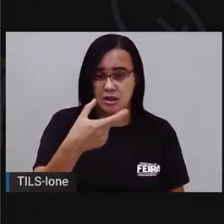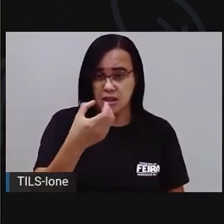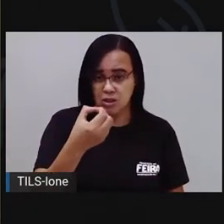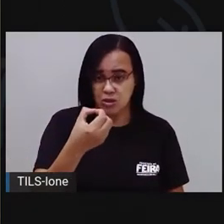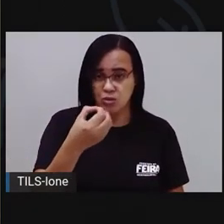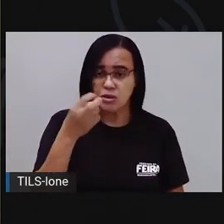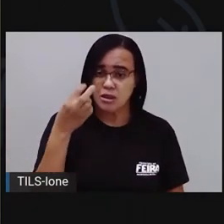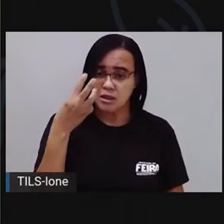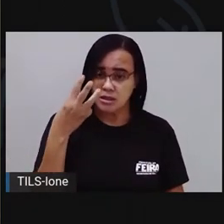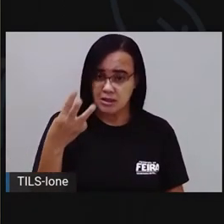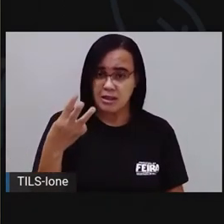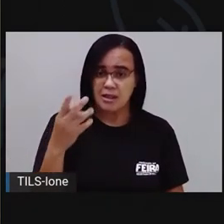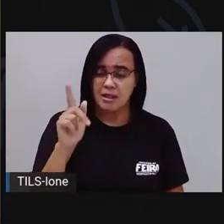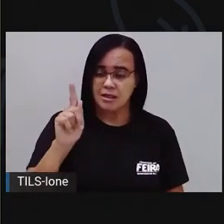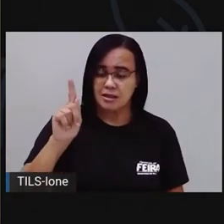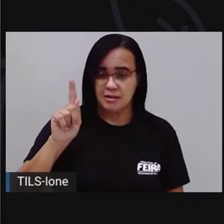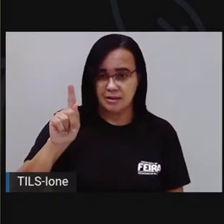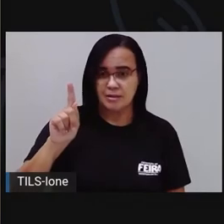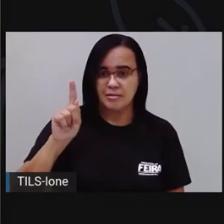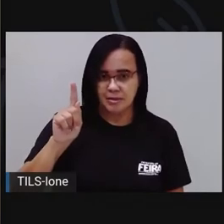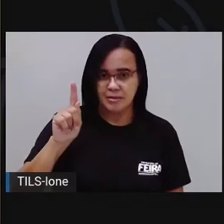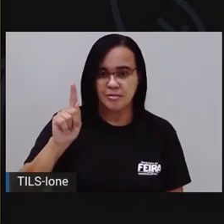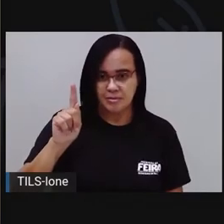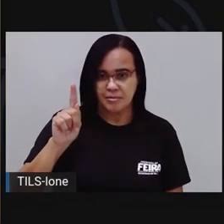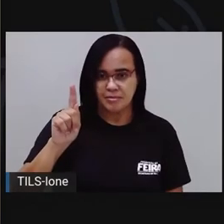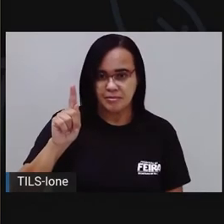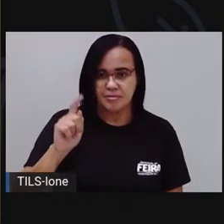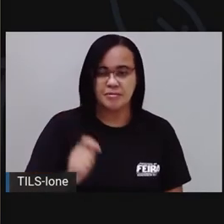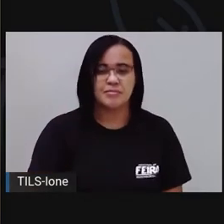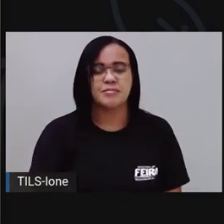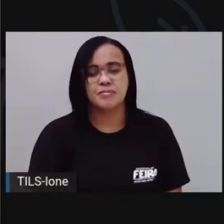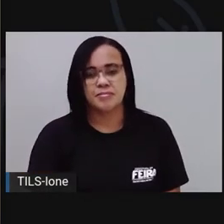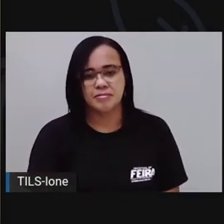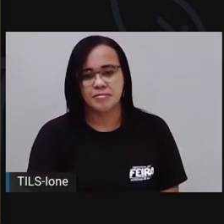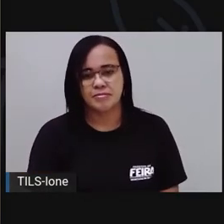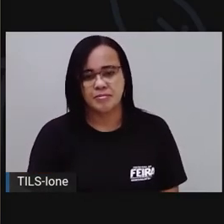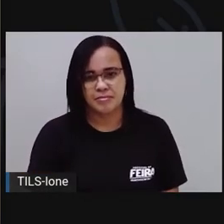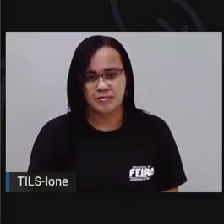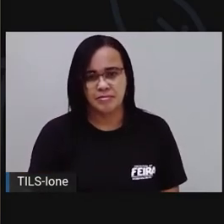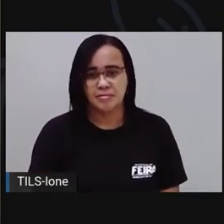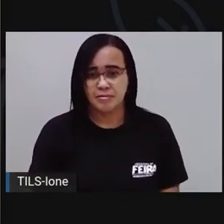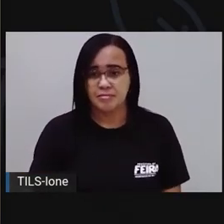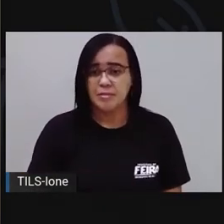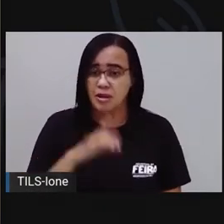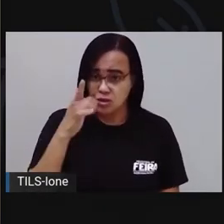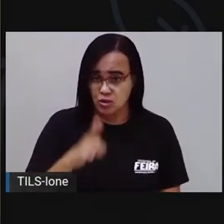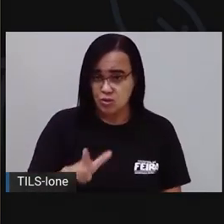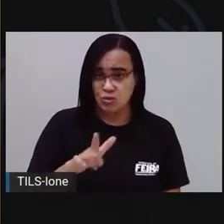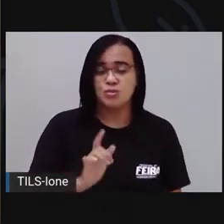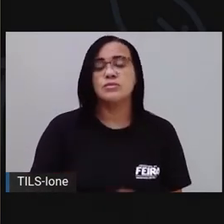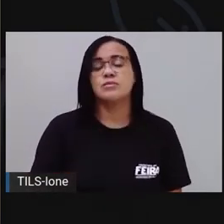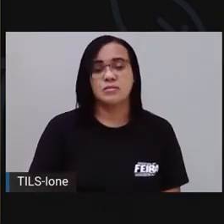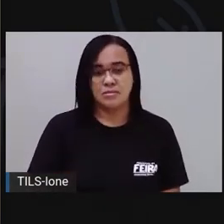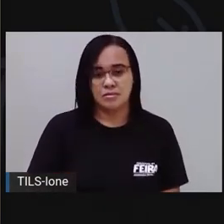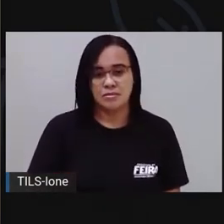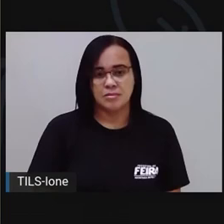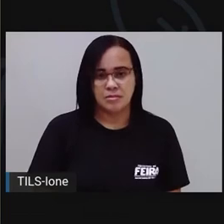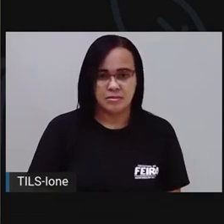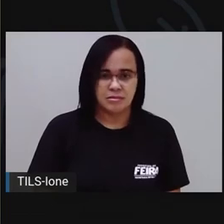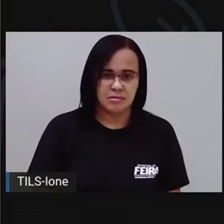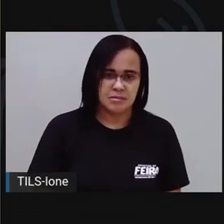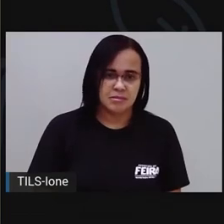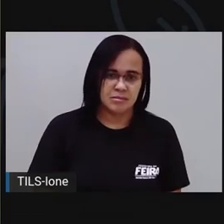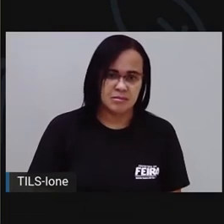arredondar para 200 gramas de farinha de milho que tem que ter. Então, se eu... Vou colocar mais 200 gramas, né? Ou mais uma